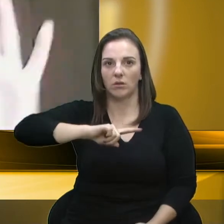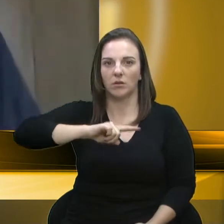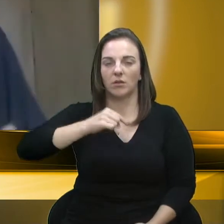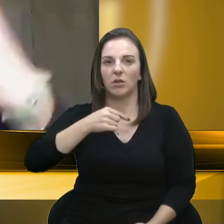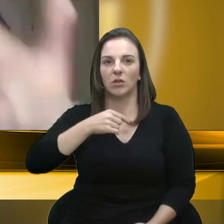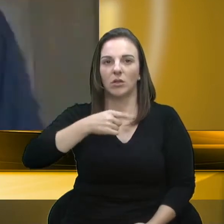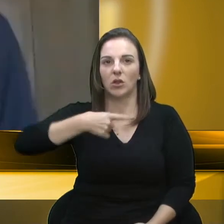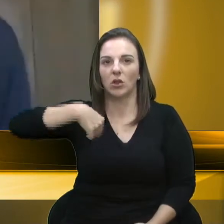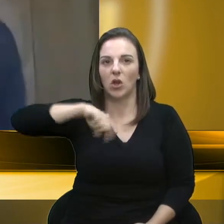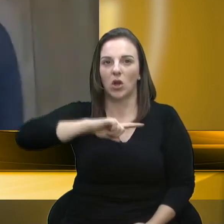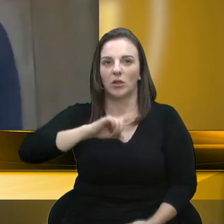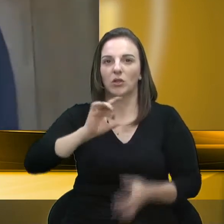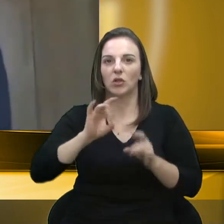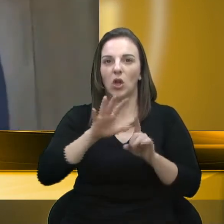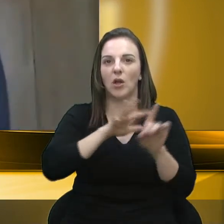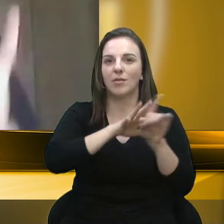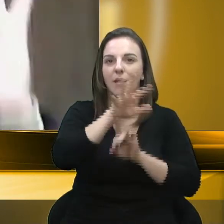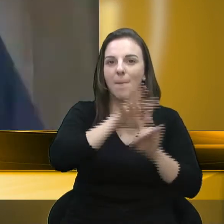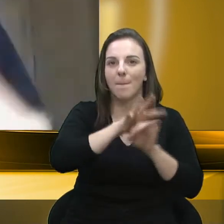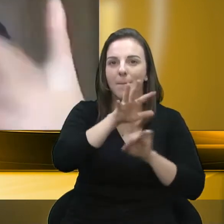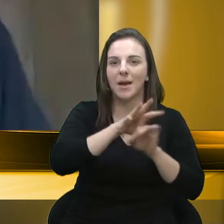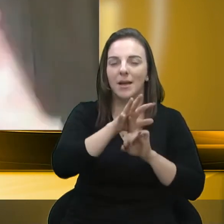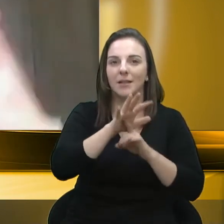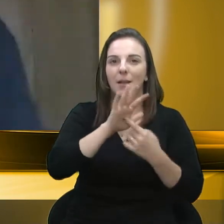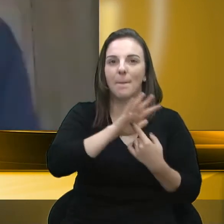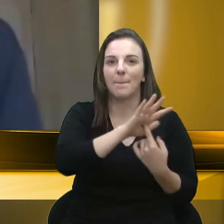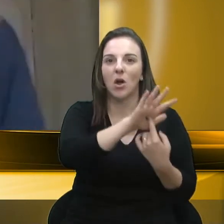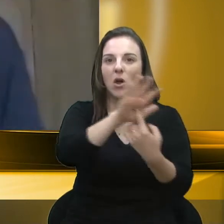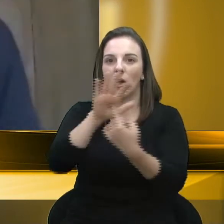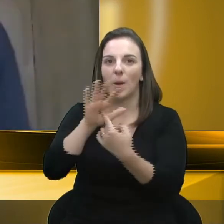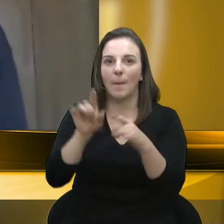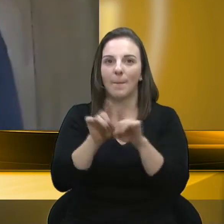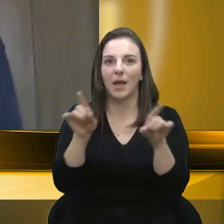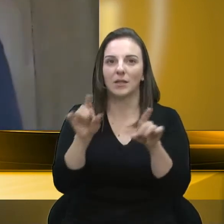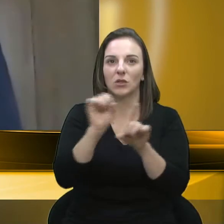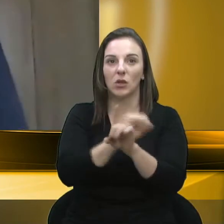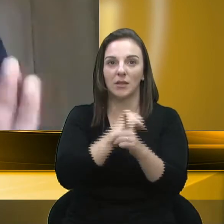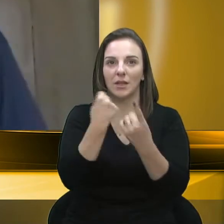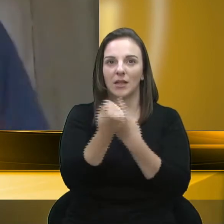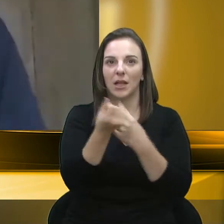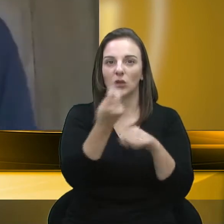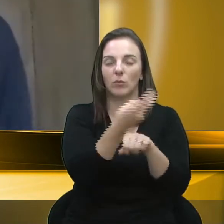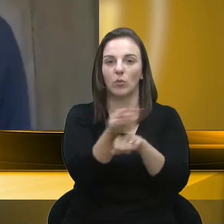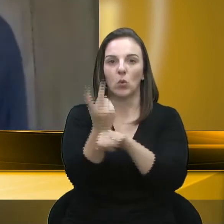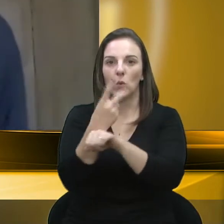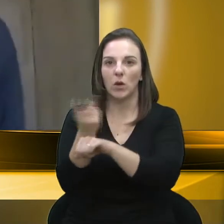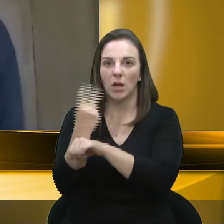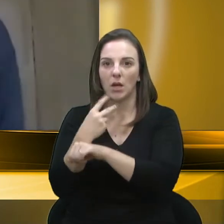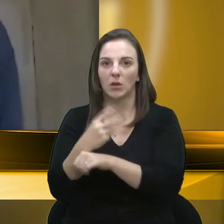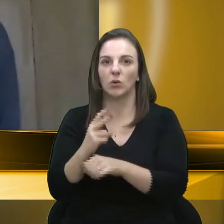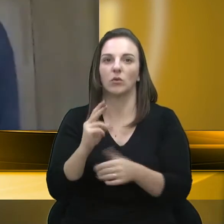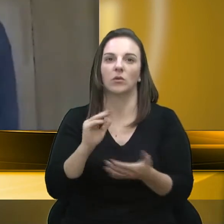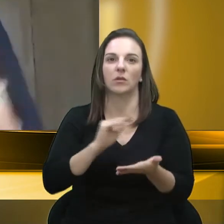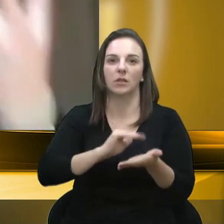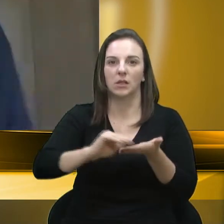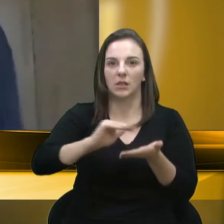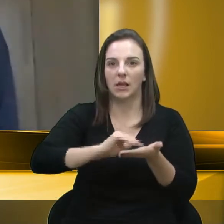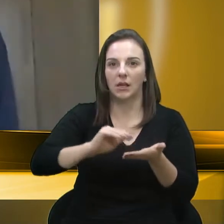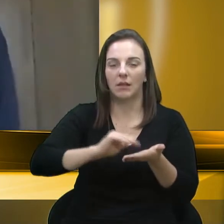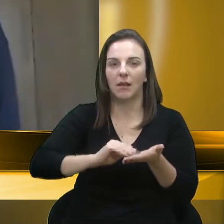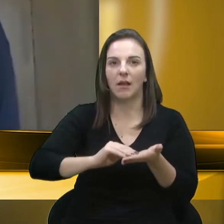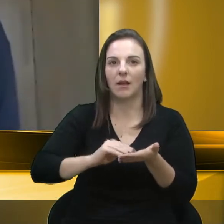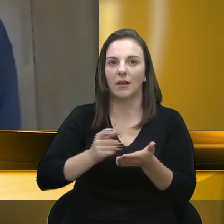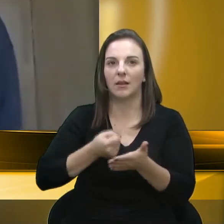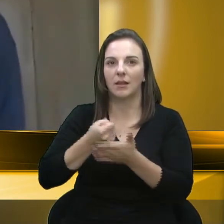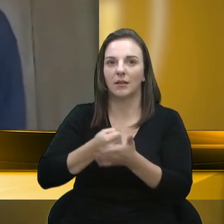além de levar as demandas da sociedade, mas a sociedade está procurando a secretaria para levar as suas próprias demandas e não